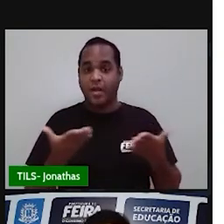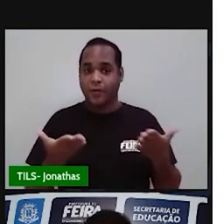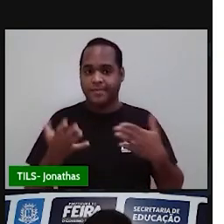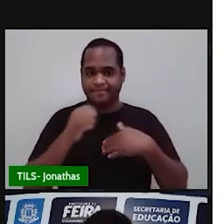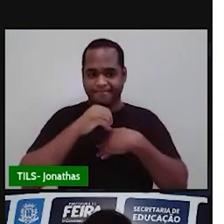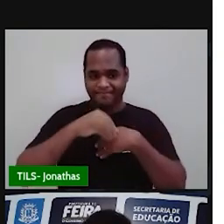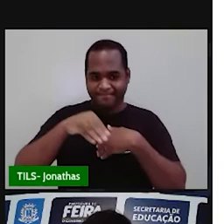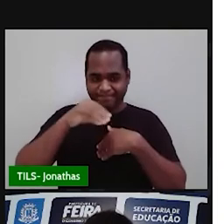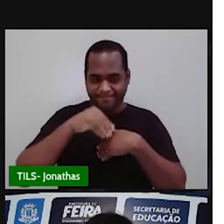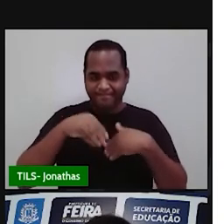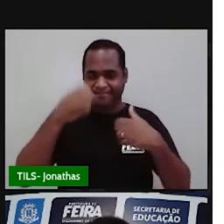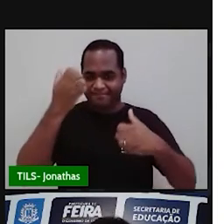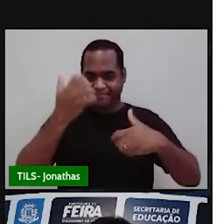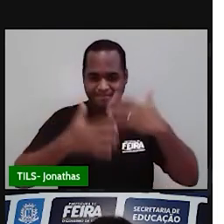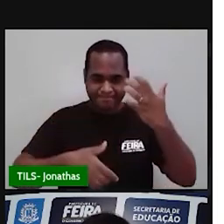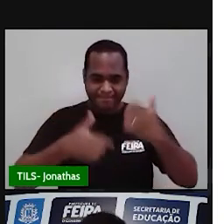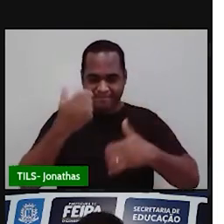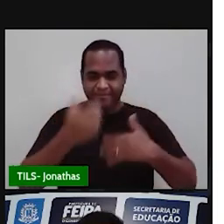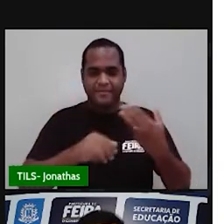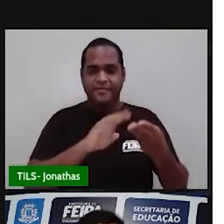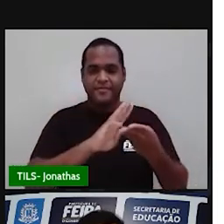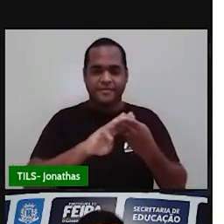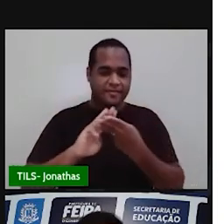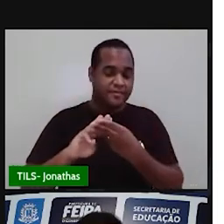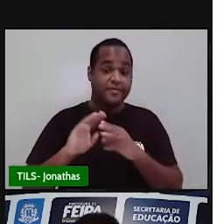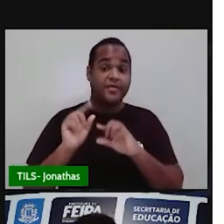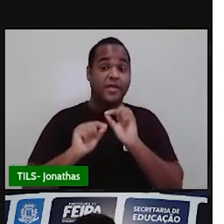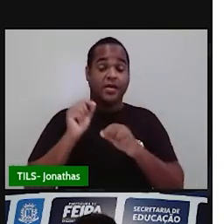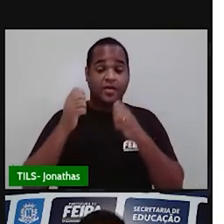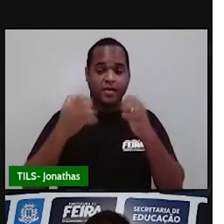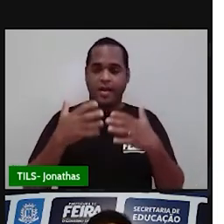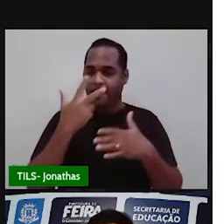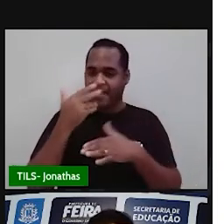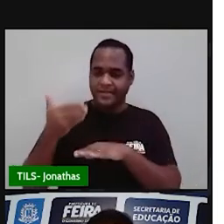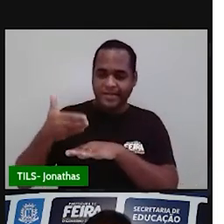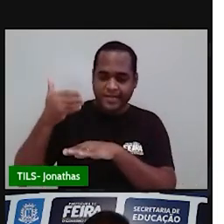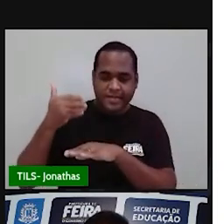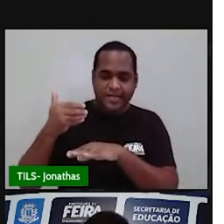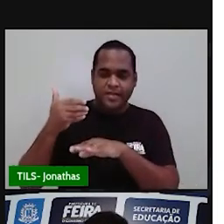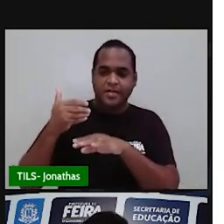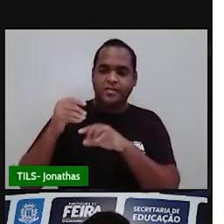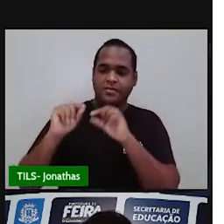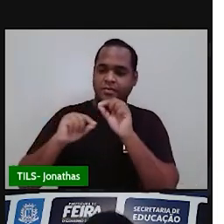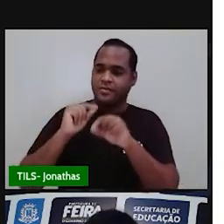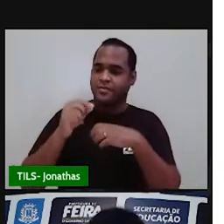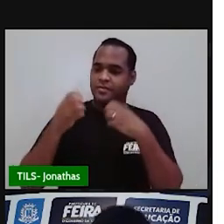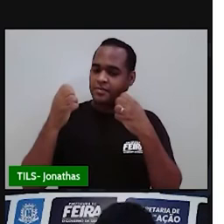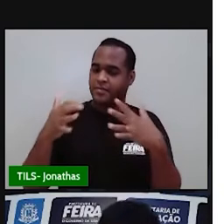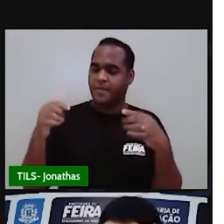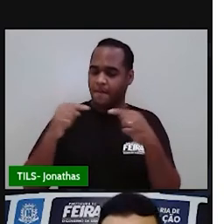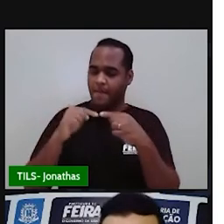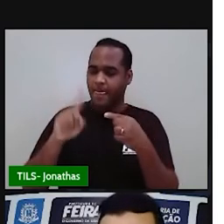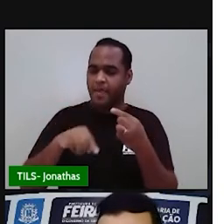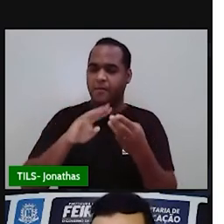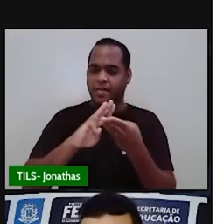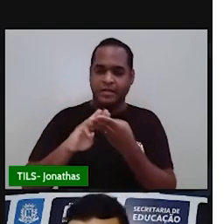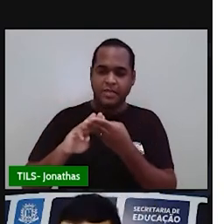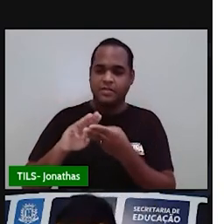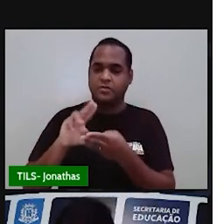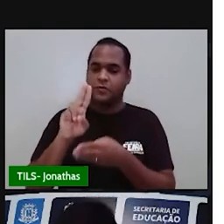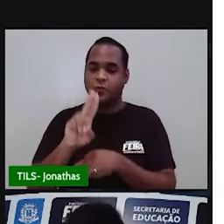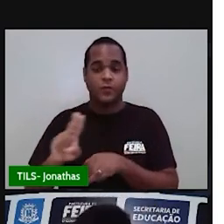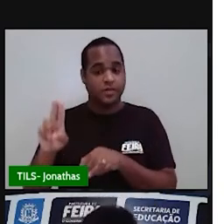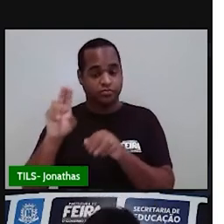aí com a matemática que vai estar por trás, né? Uma matemática que pode ser usada